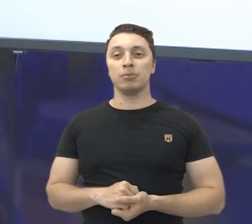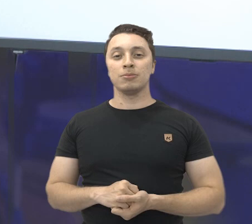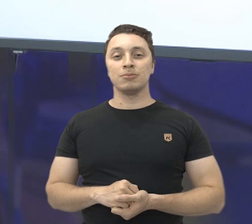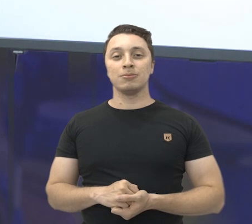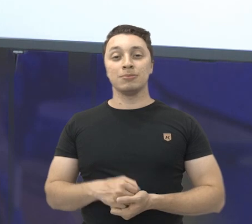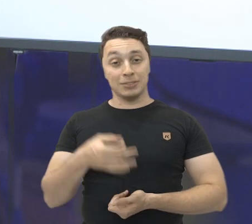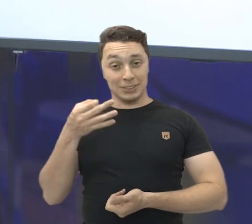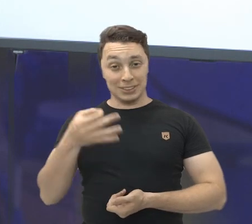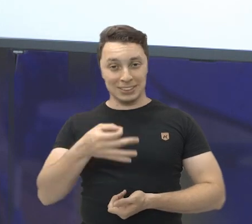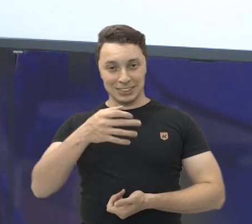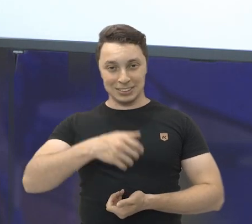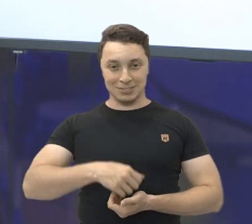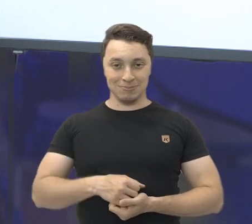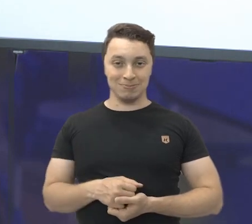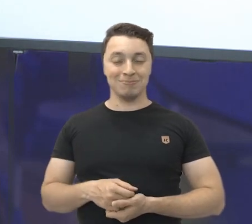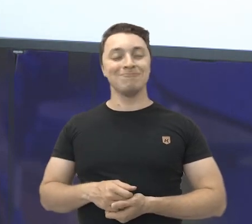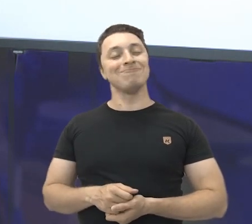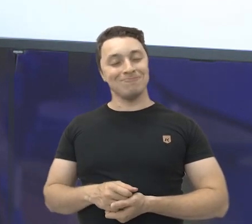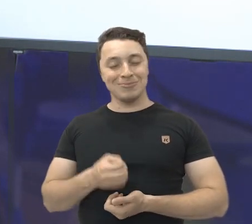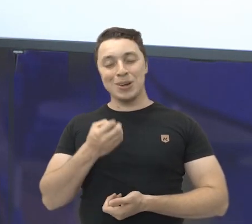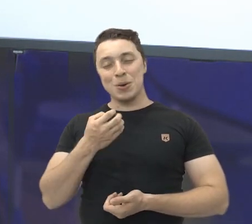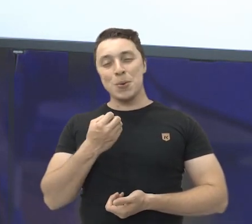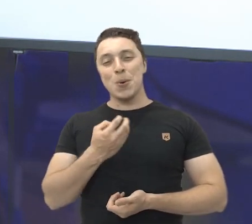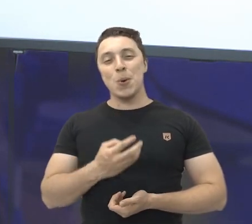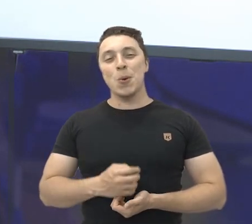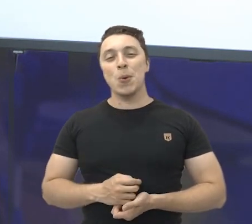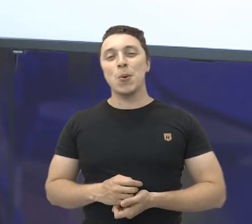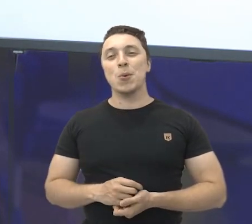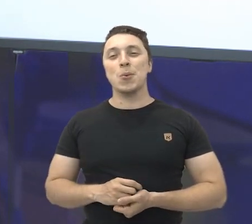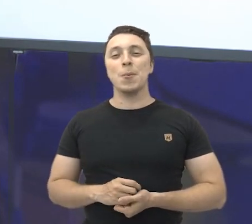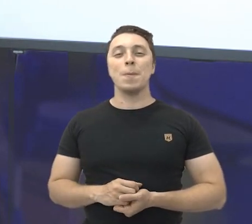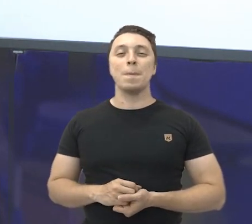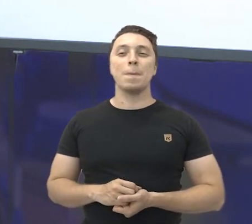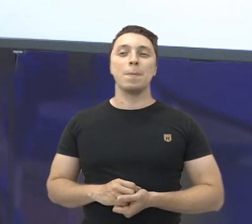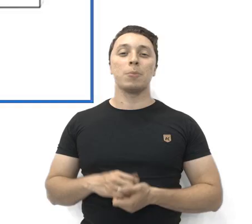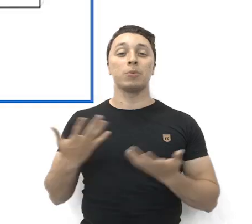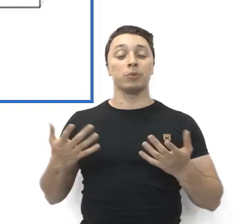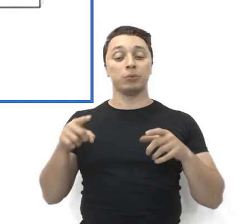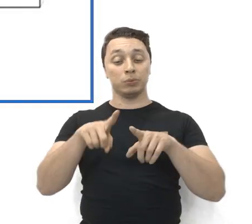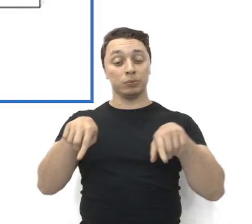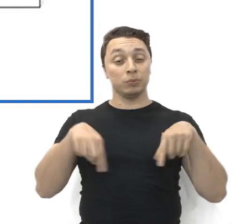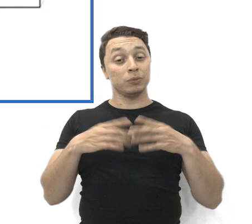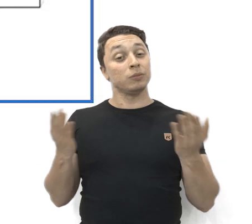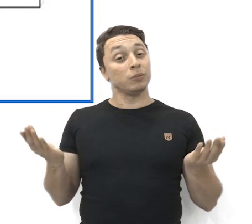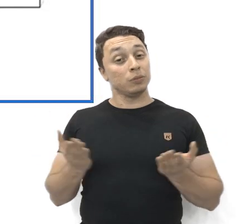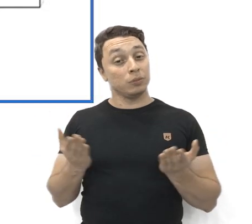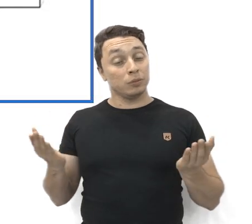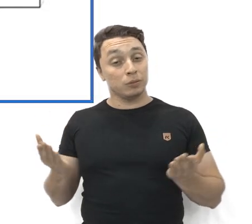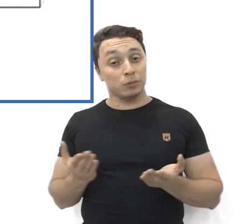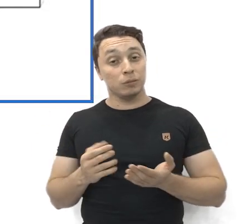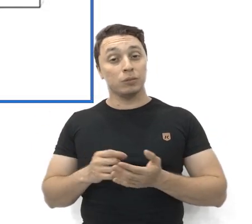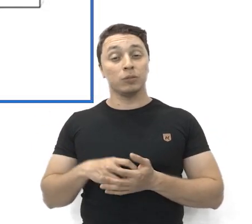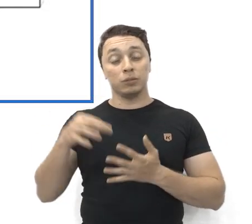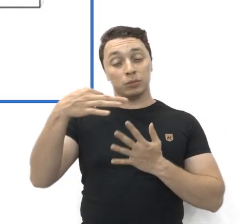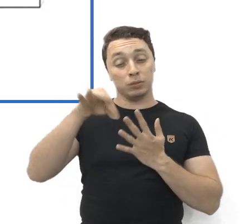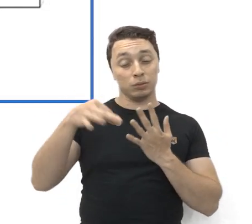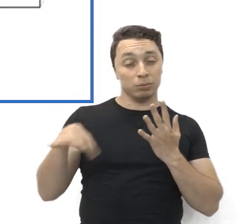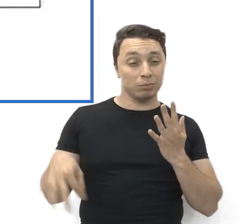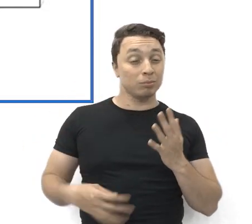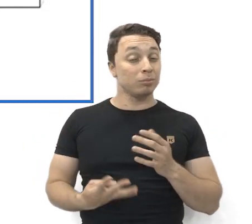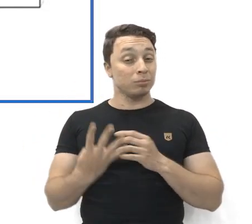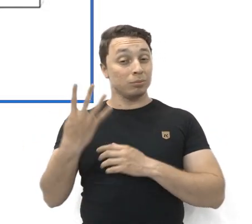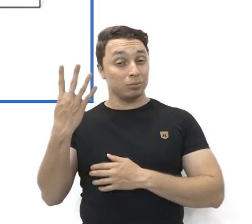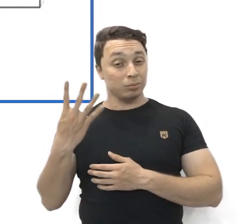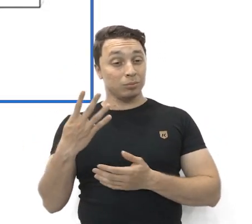Conferido? Ótimo. Então, na aula de hoje, nós fizemos a correção da quarta